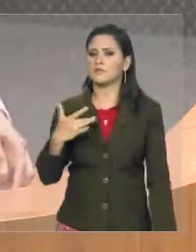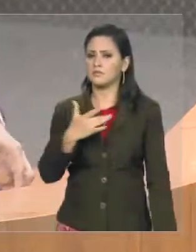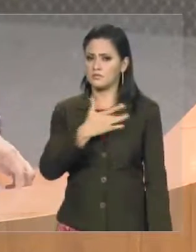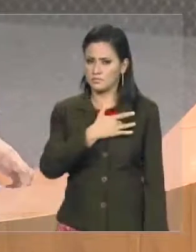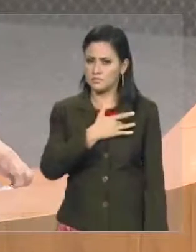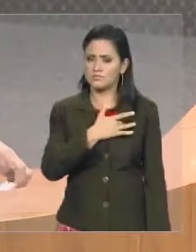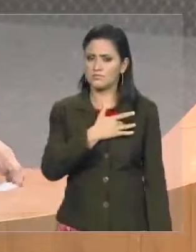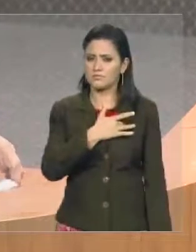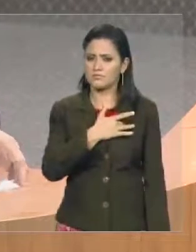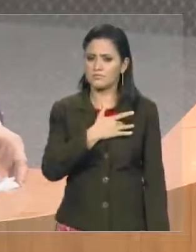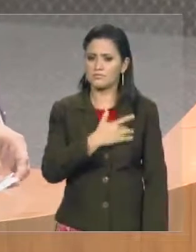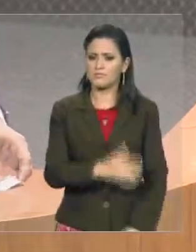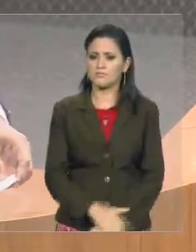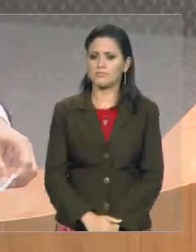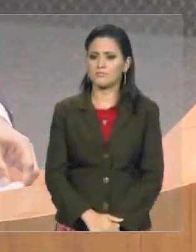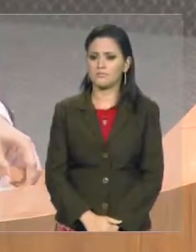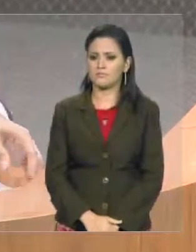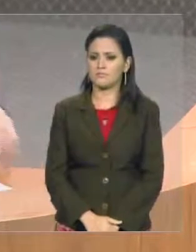argumentos, há...